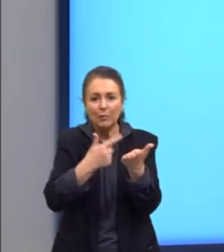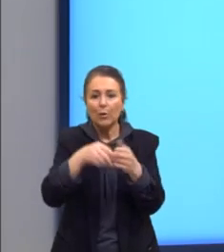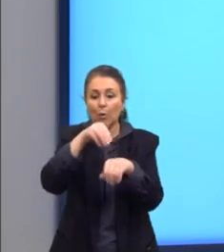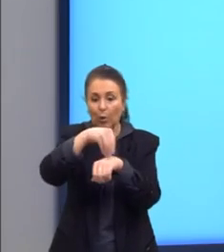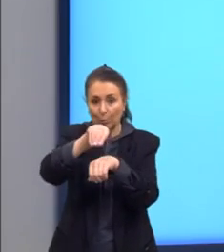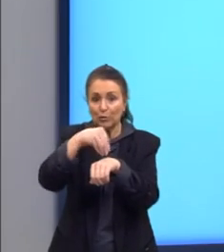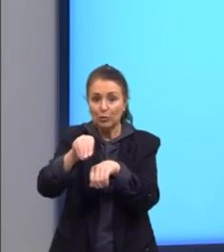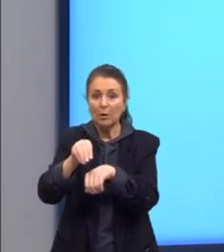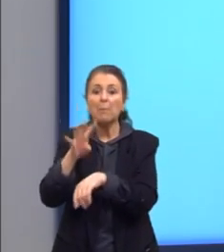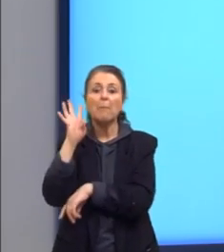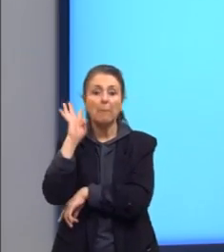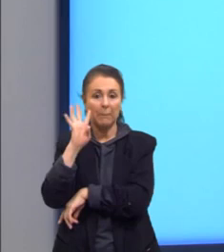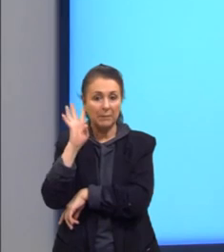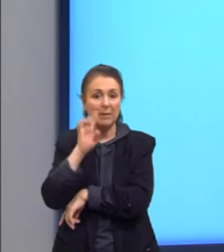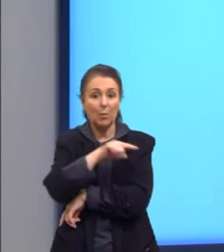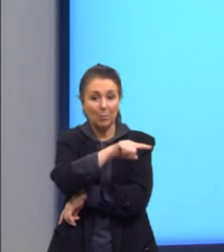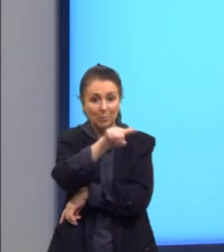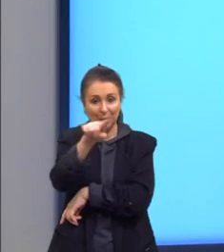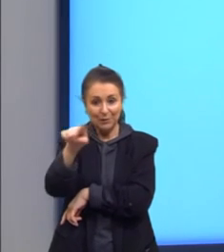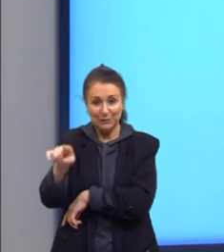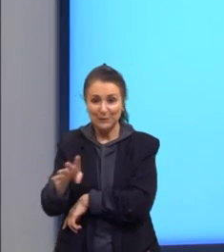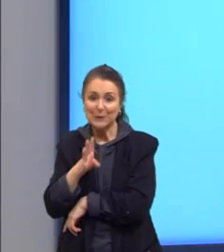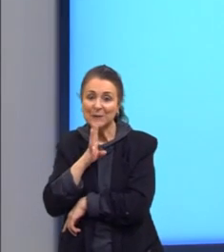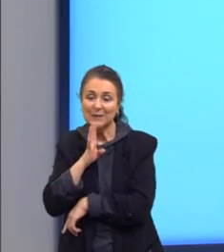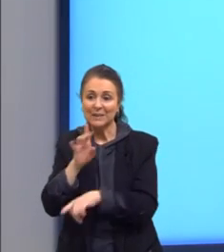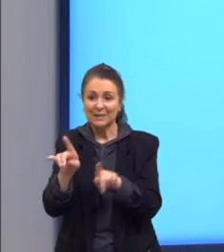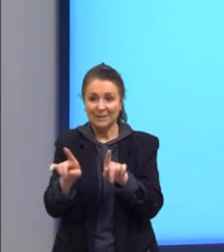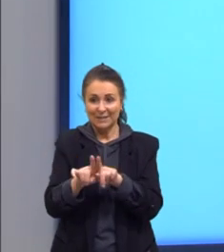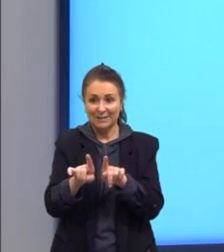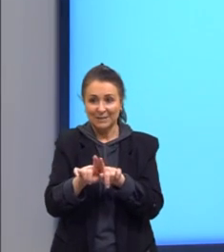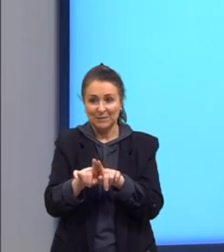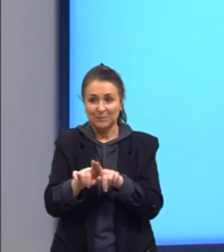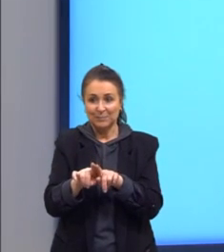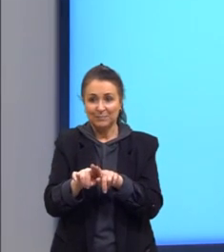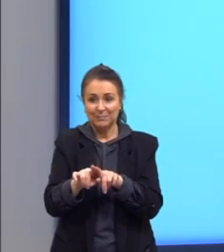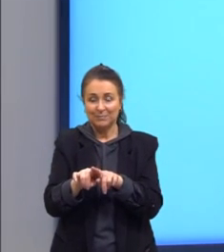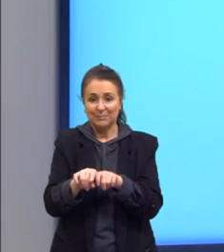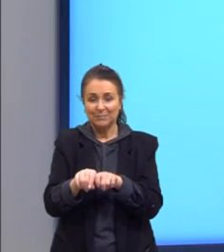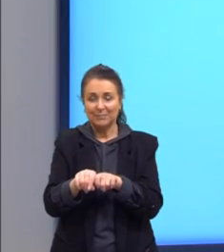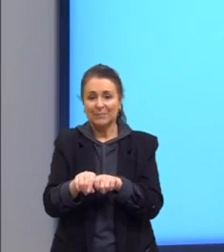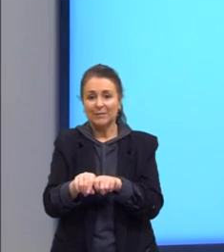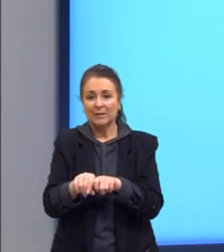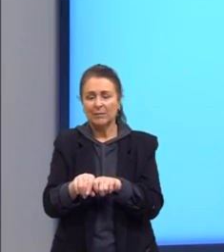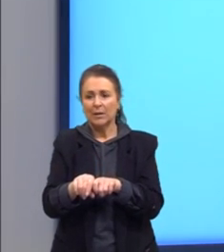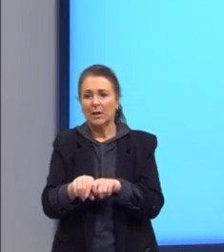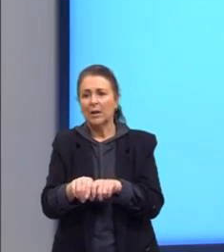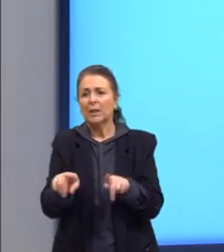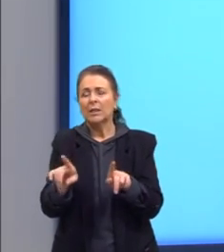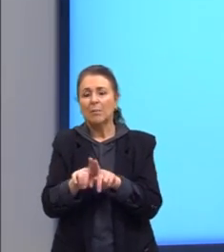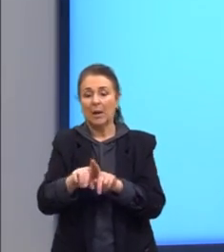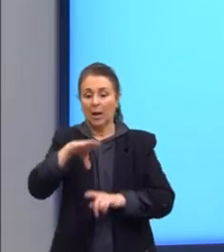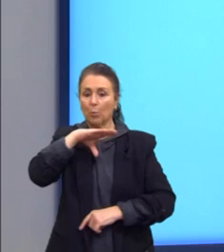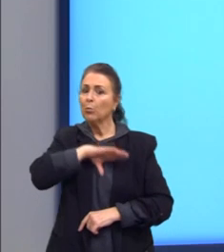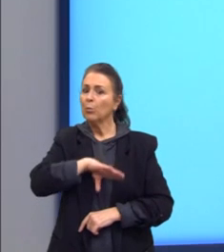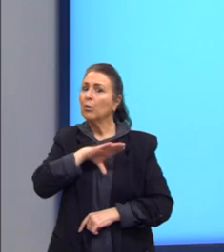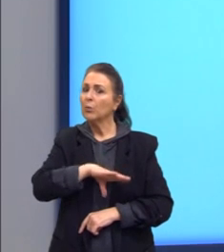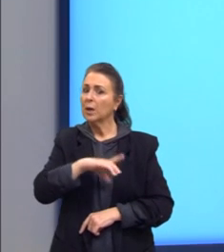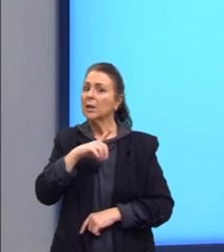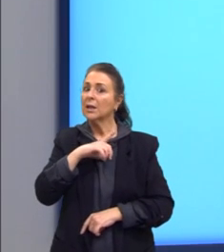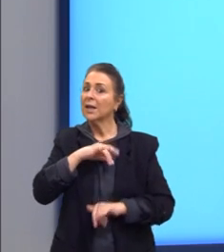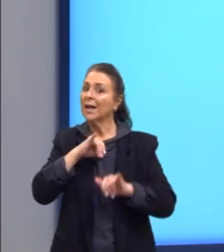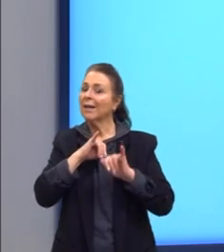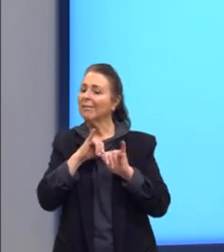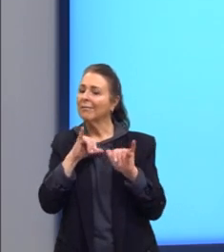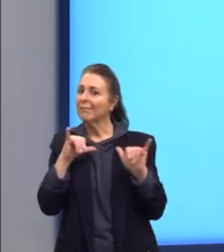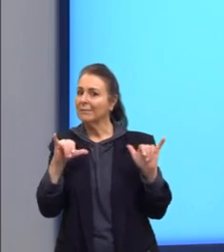para mim, muito bacana para vocês conhecerem. E, ok, o que a nossa língua portuguesa tem a dizer